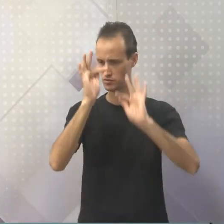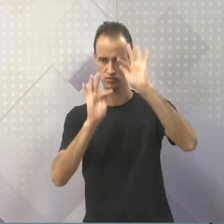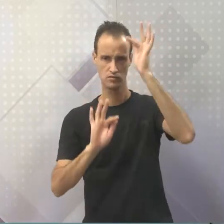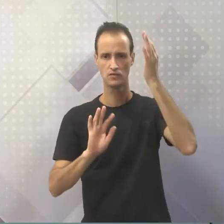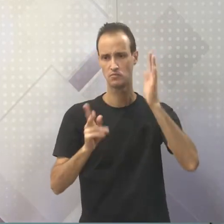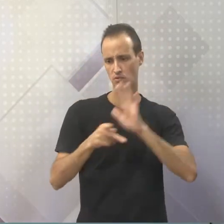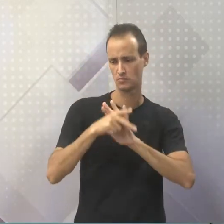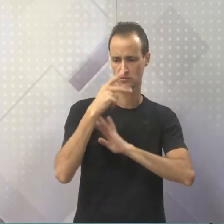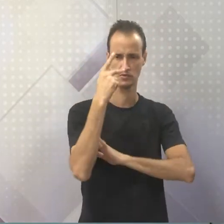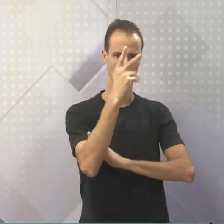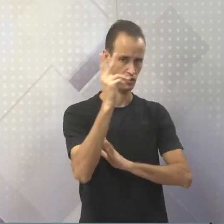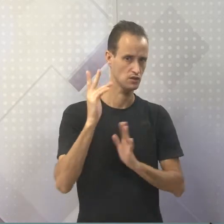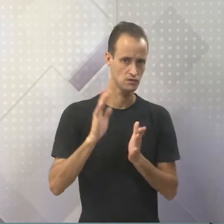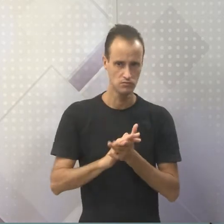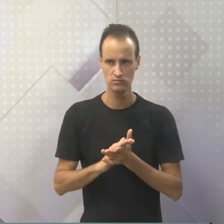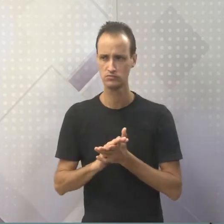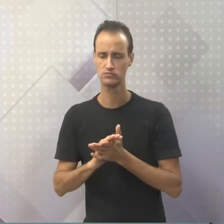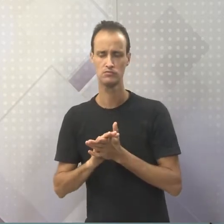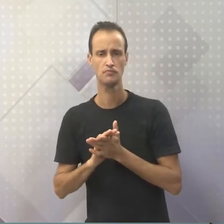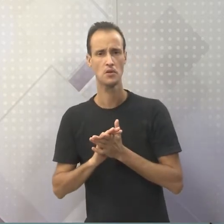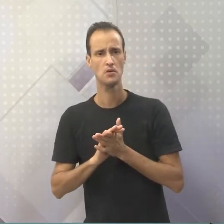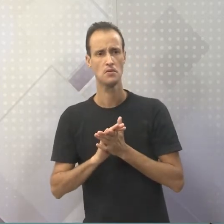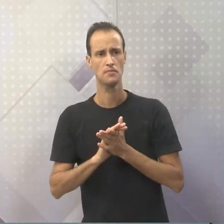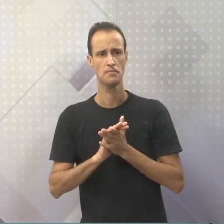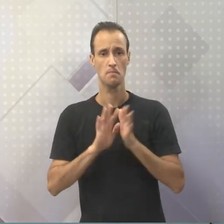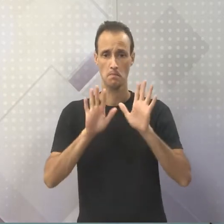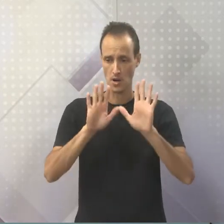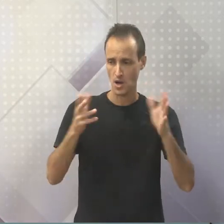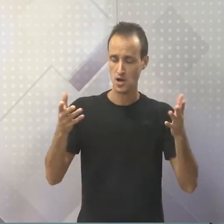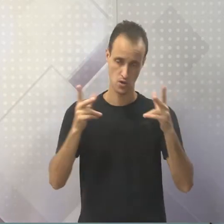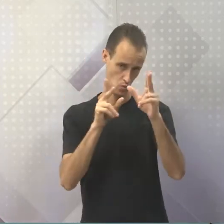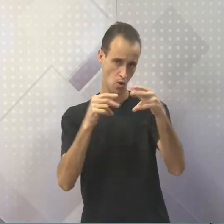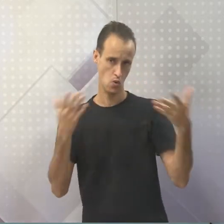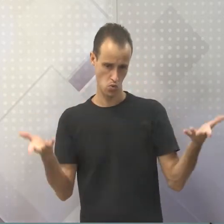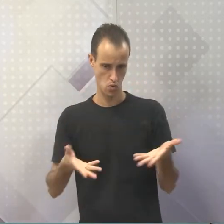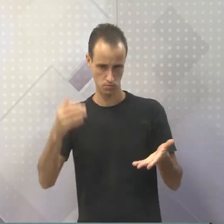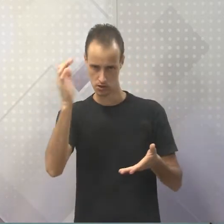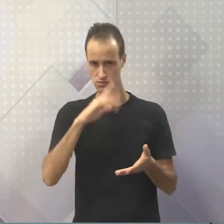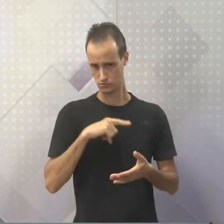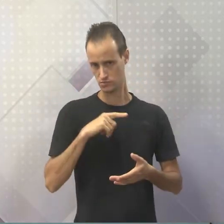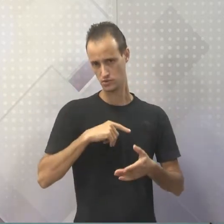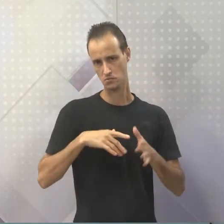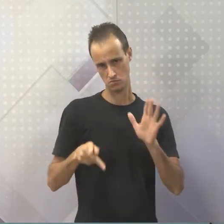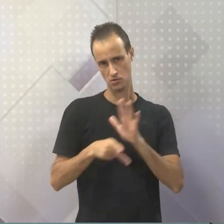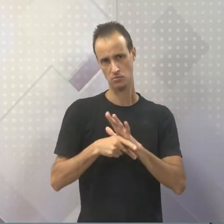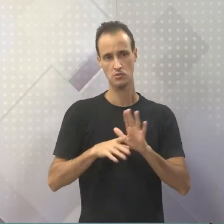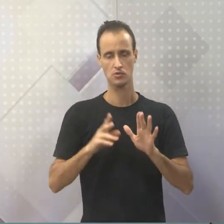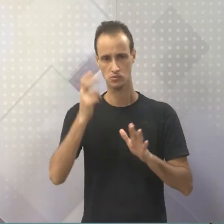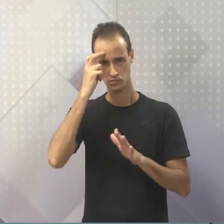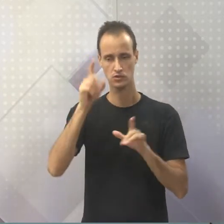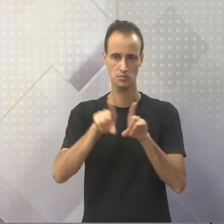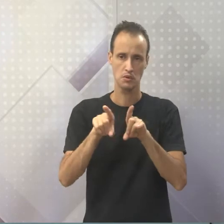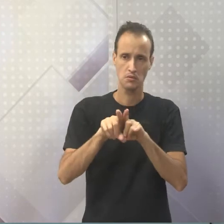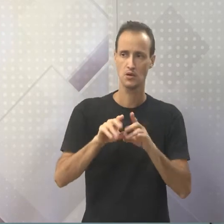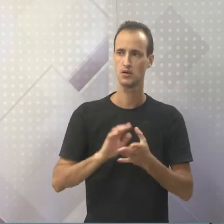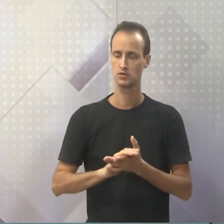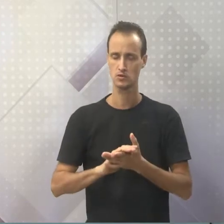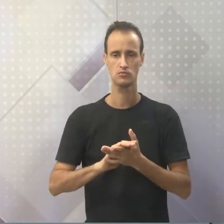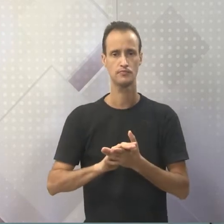assim como nós temos o nosso folclore também. Mas hoje você sabe que isso era uma coisa do meio, vamos dizer assim, do